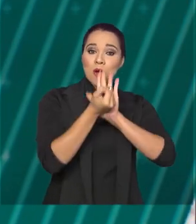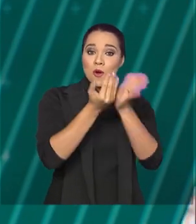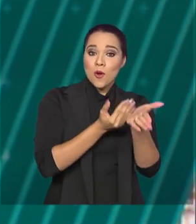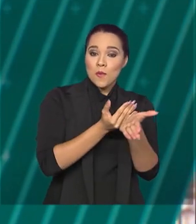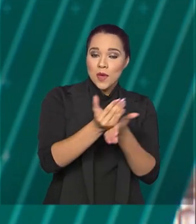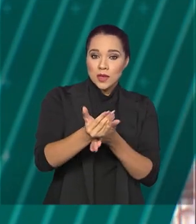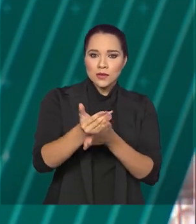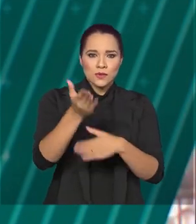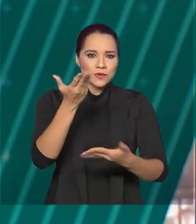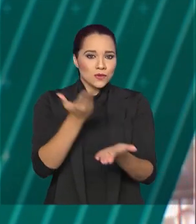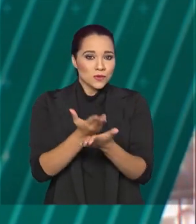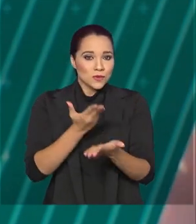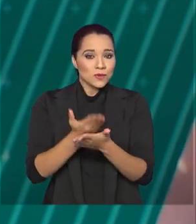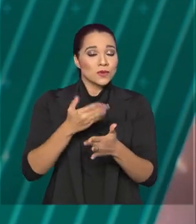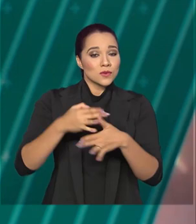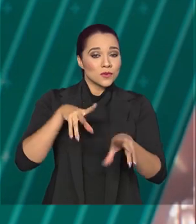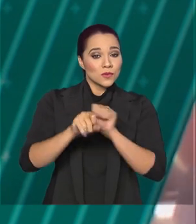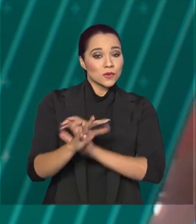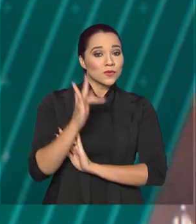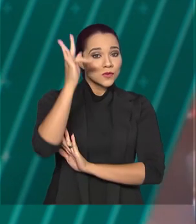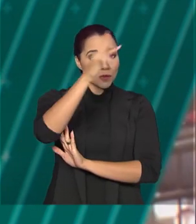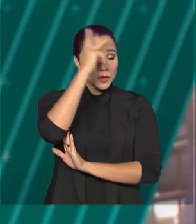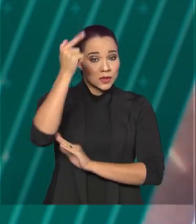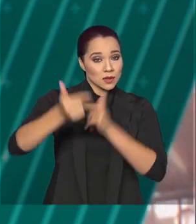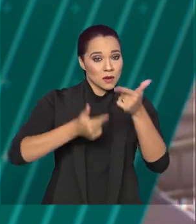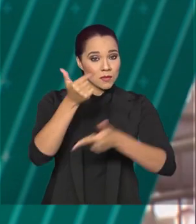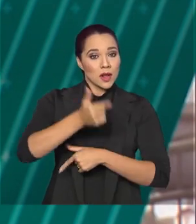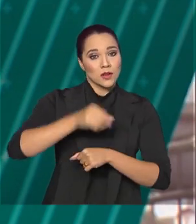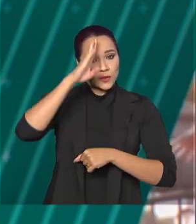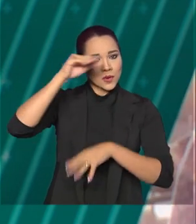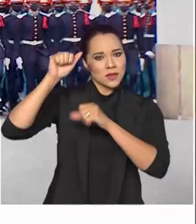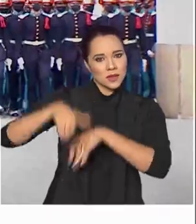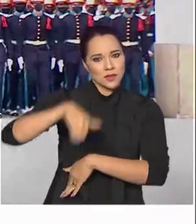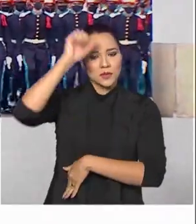formação dos futuros oficiais do Exército Brasileiro.